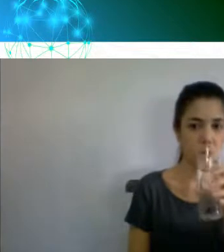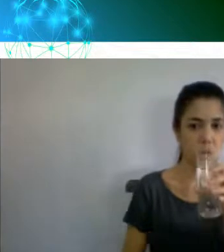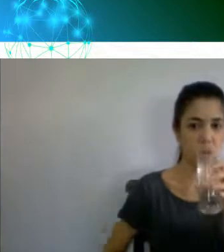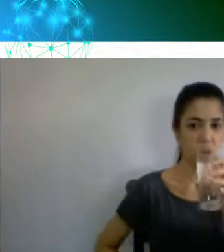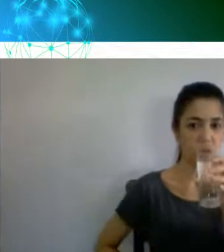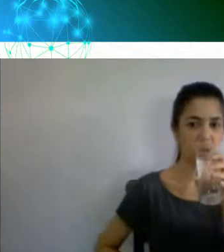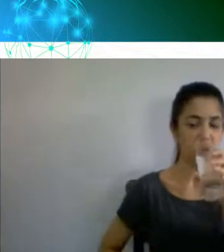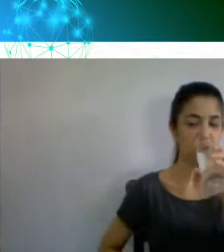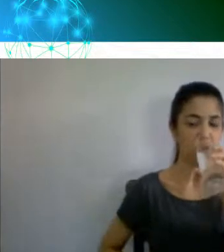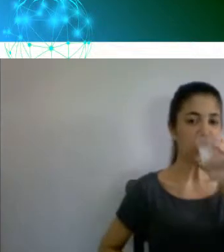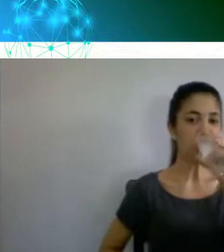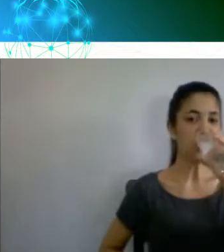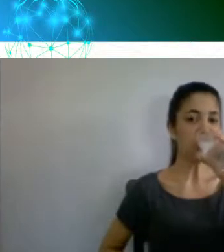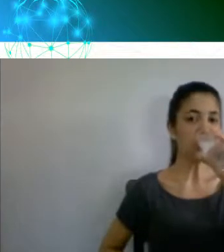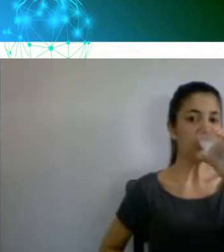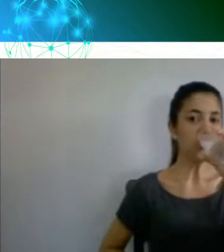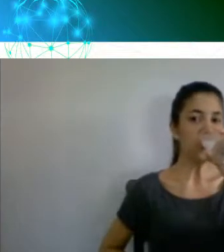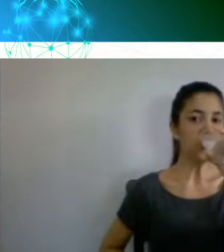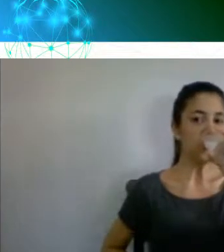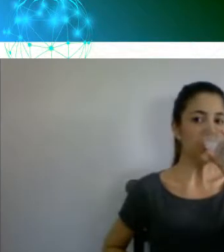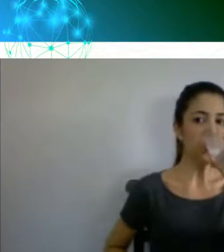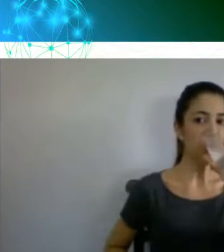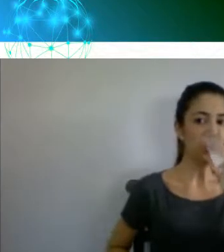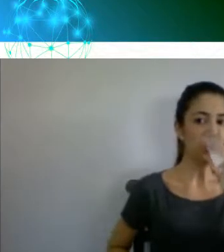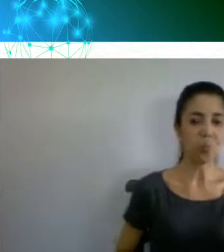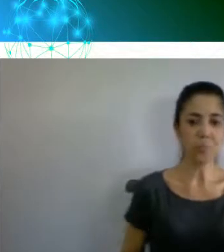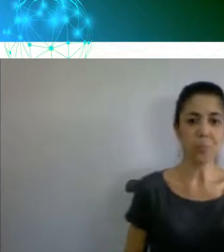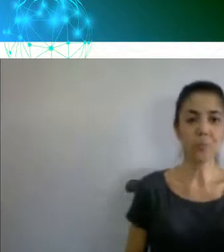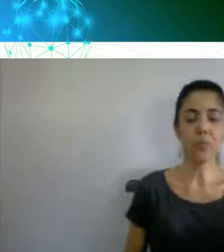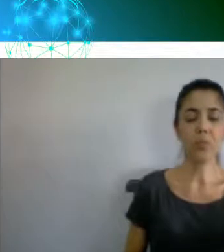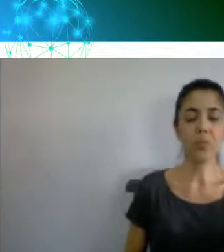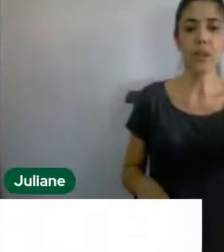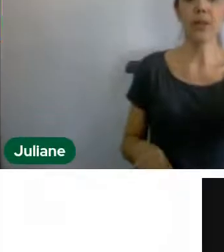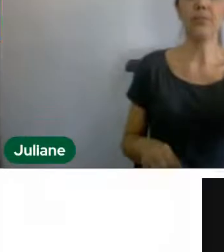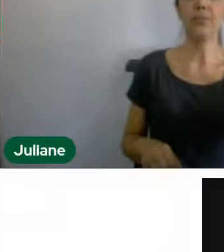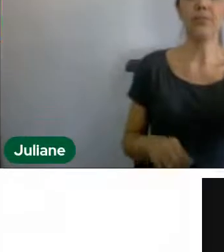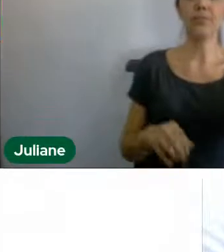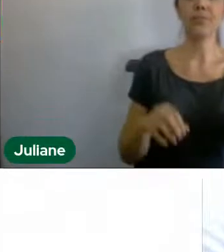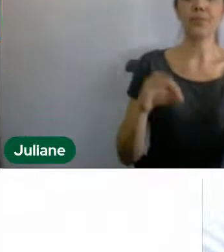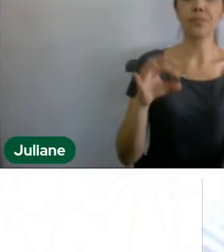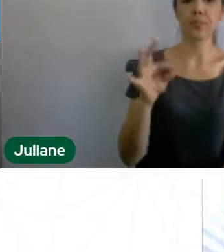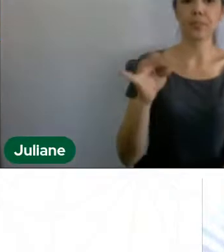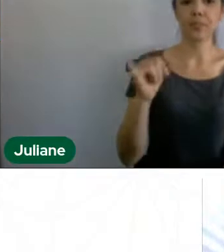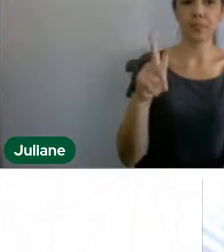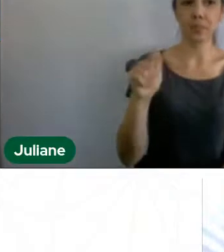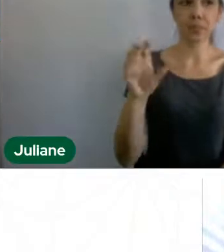o Tiago não entrou, então, a Jussara, retornou?